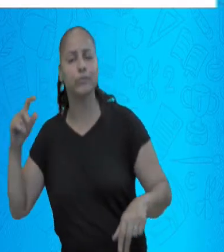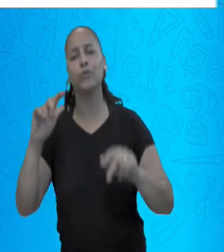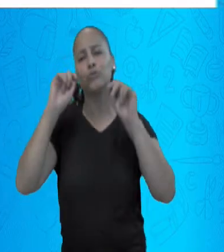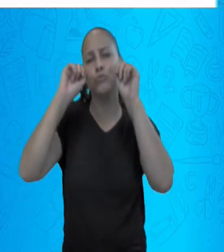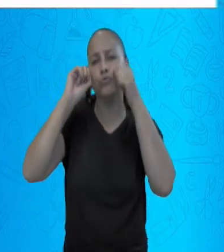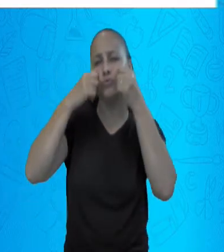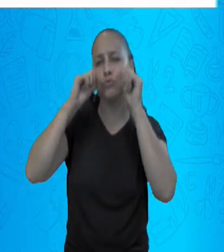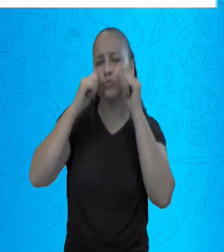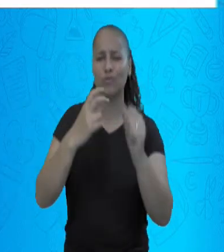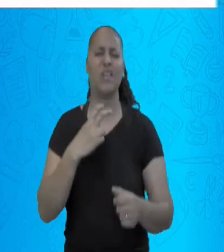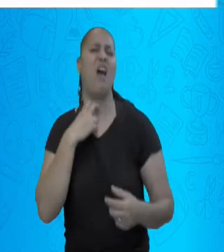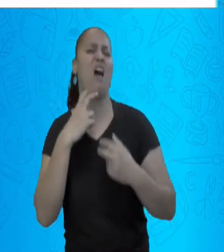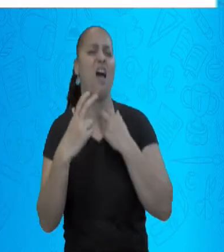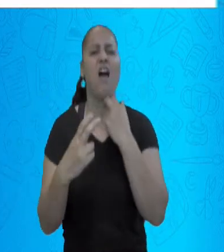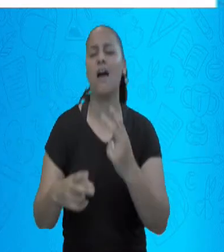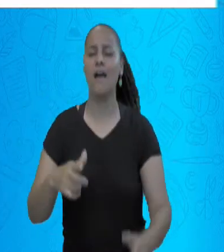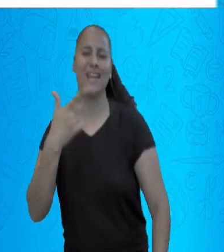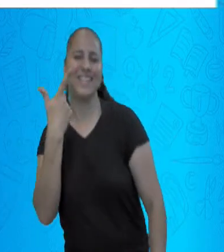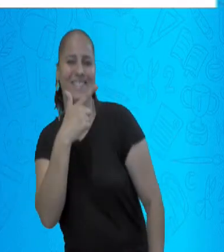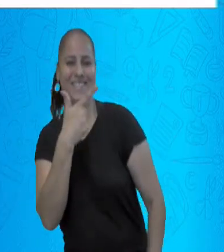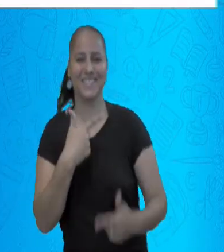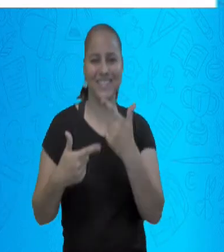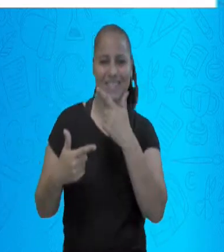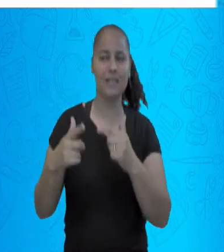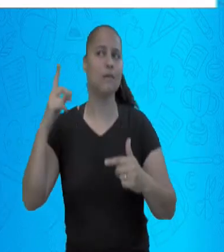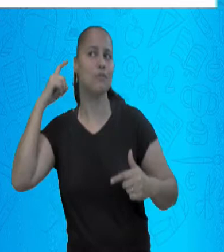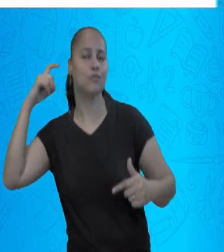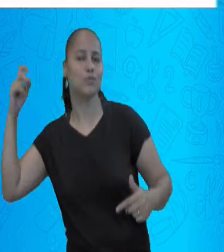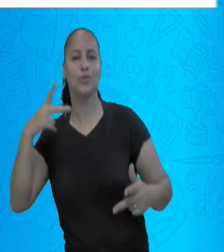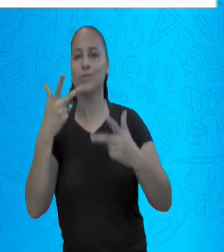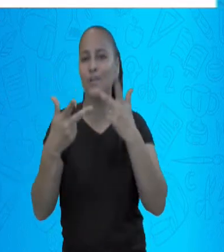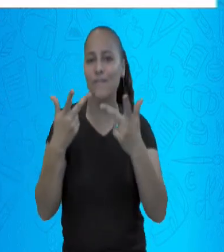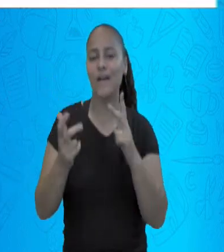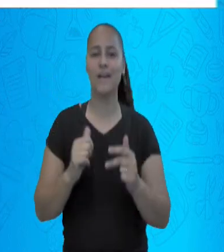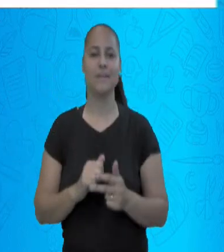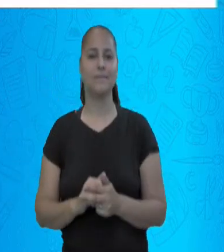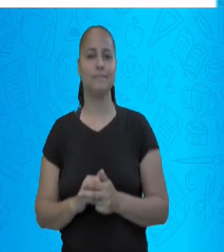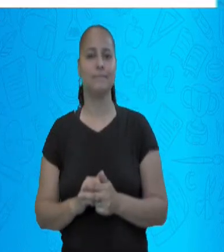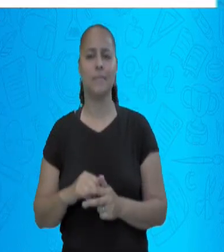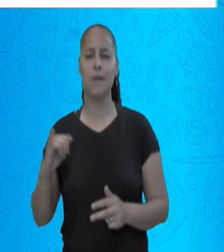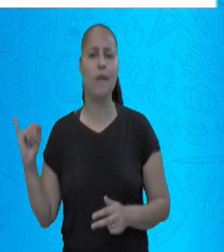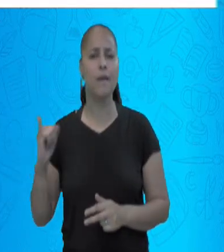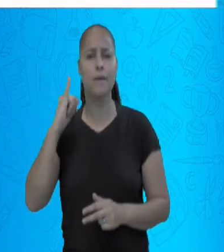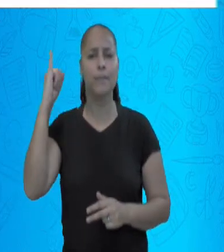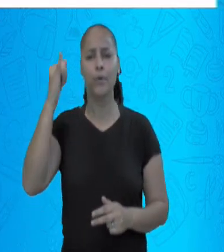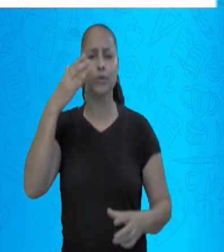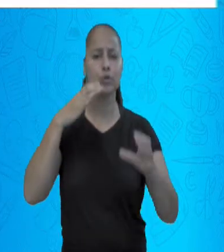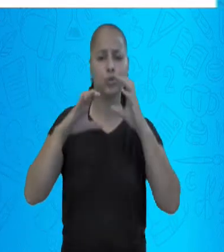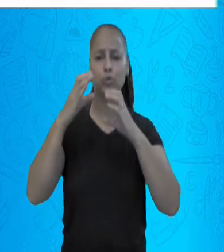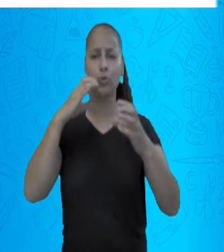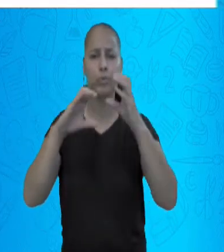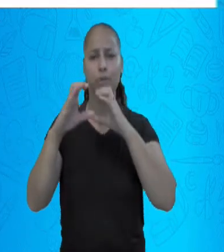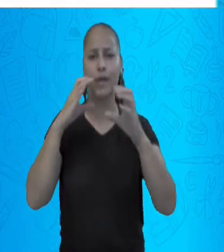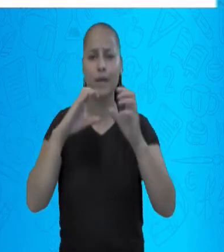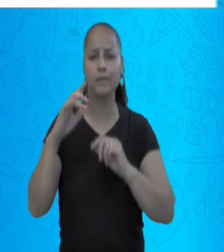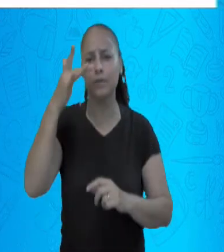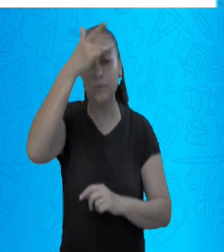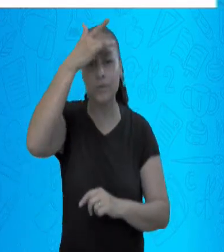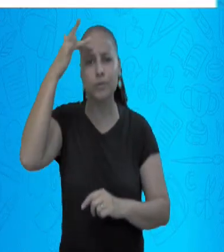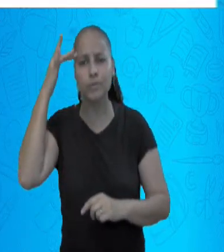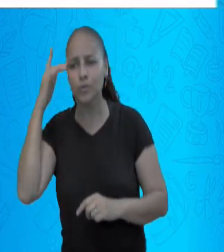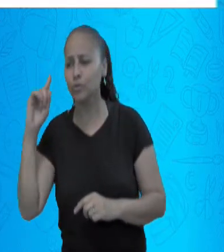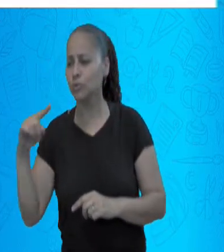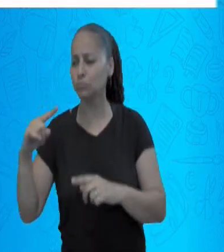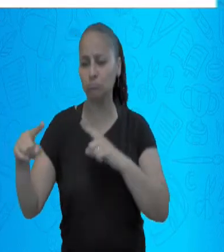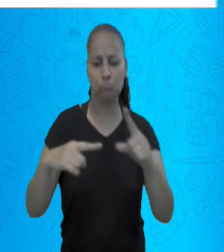choro, o grito, o riso e sons da fala. É um dos meios de comunicação do indivíduo com o exterior,